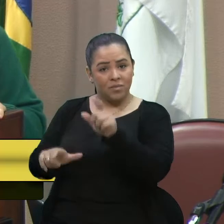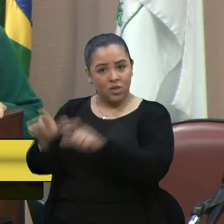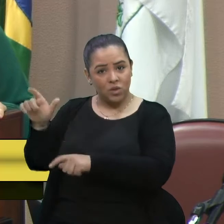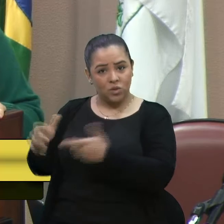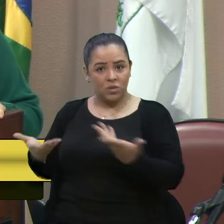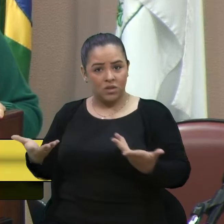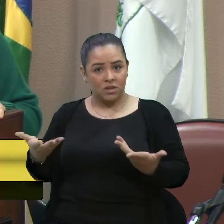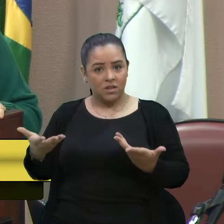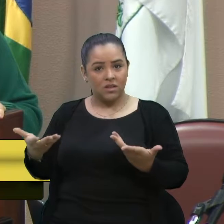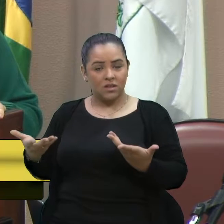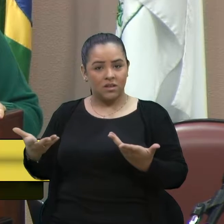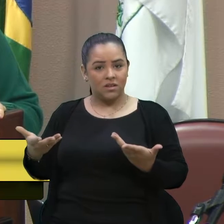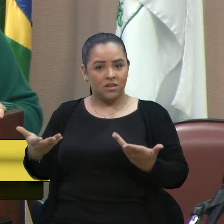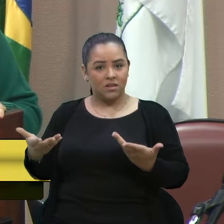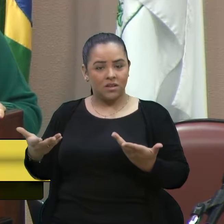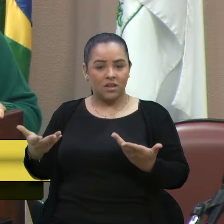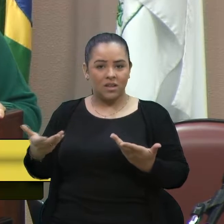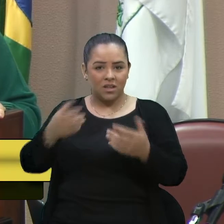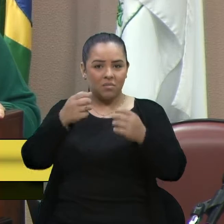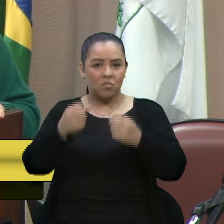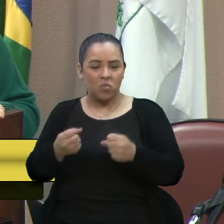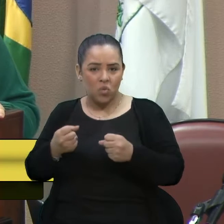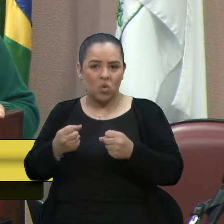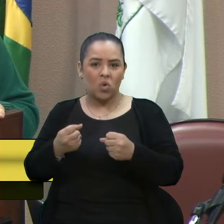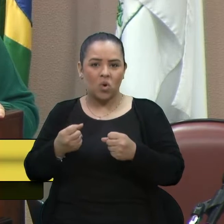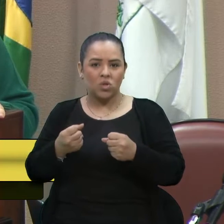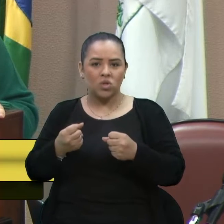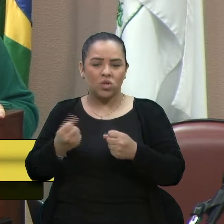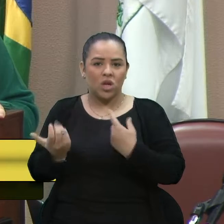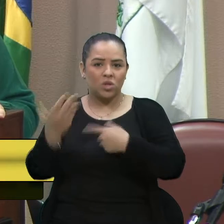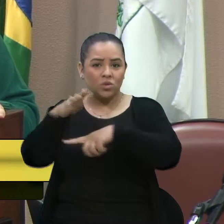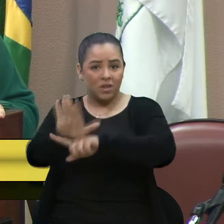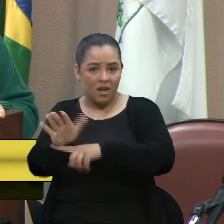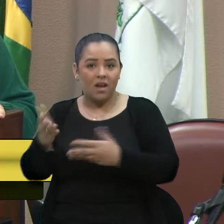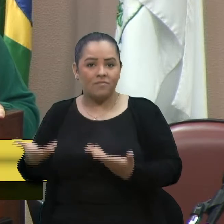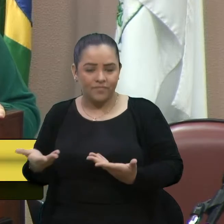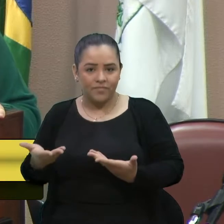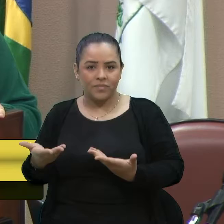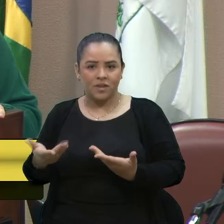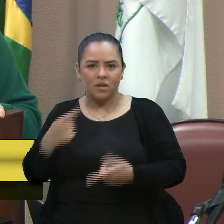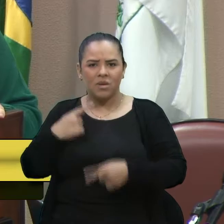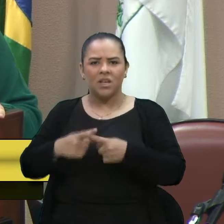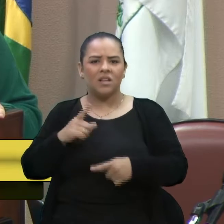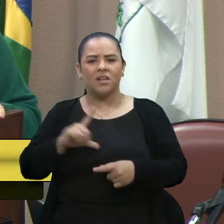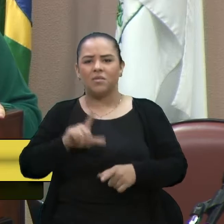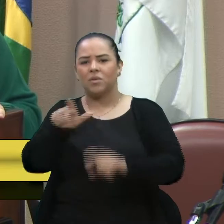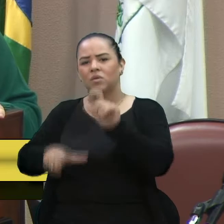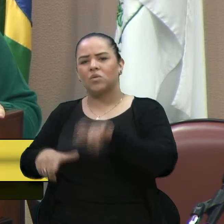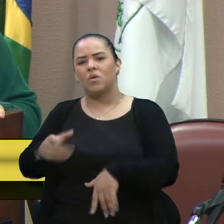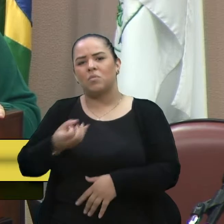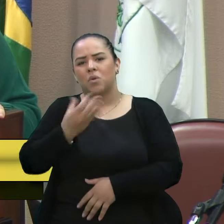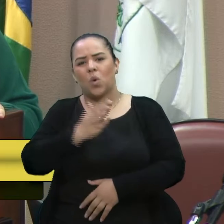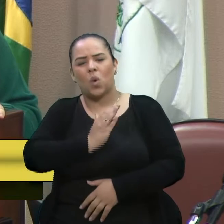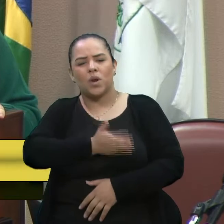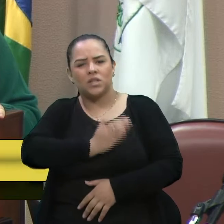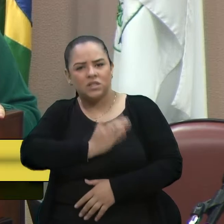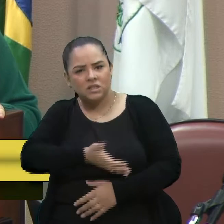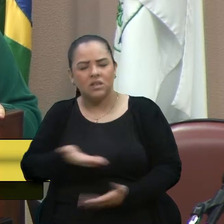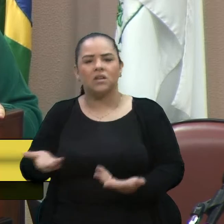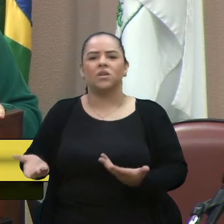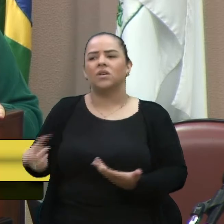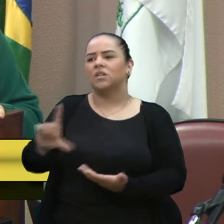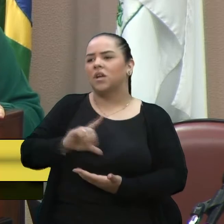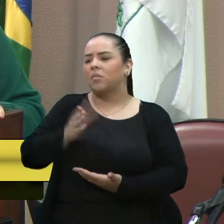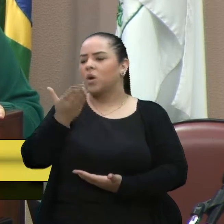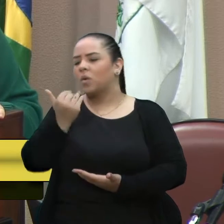tráfico de drogas. E as pessoas de bom coração, que saem do seu trabalho, tiveram uma alimentação